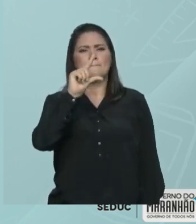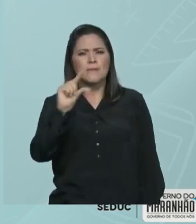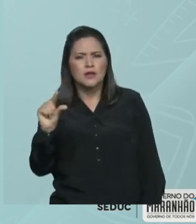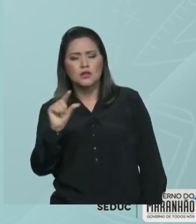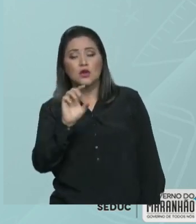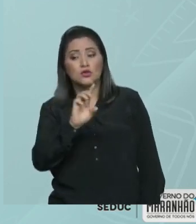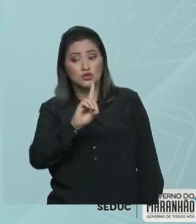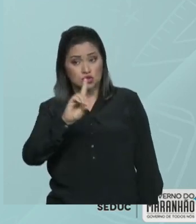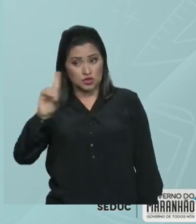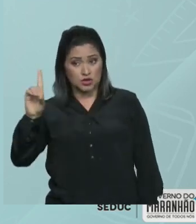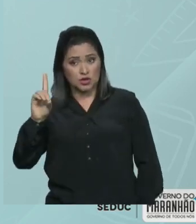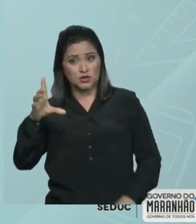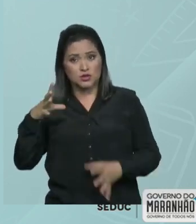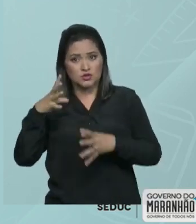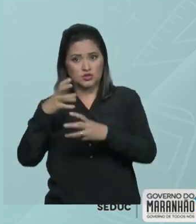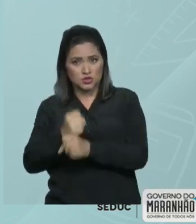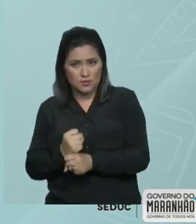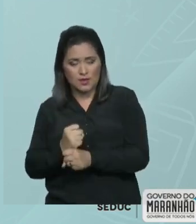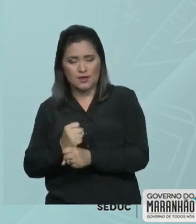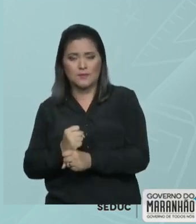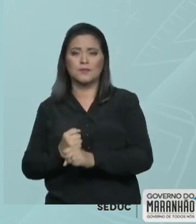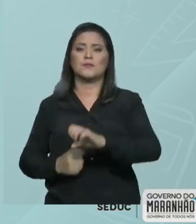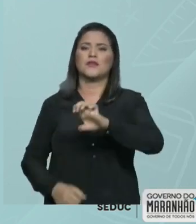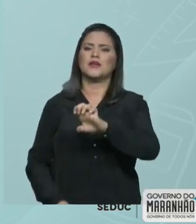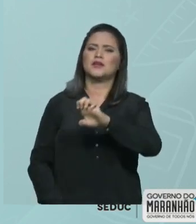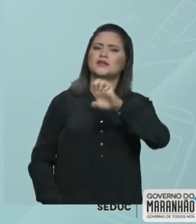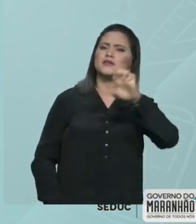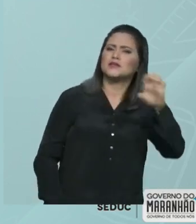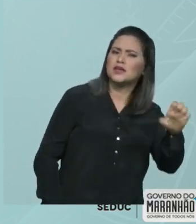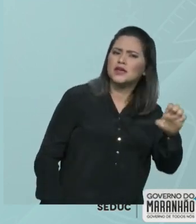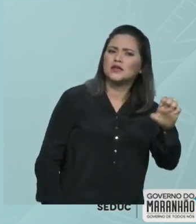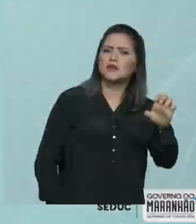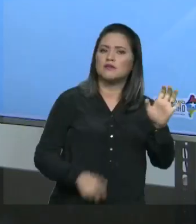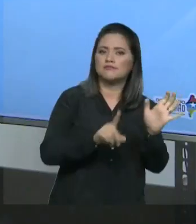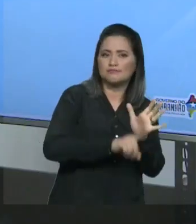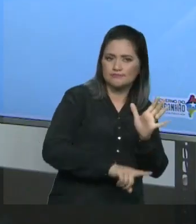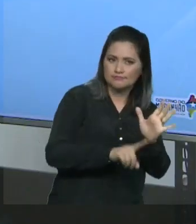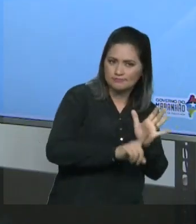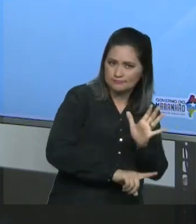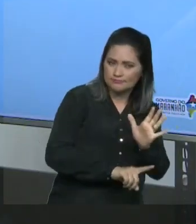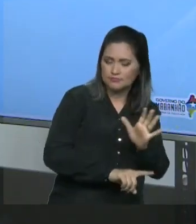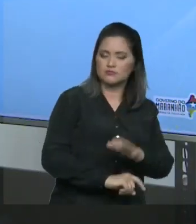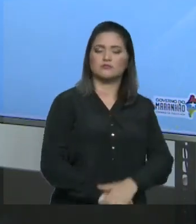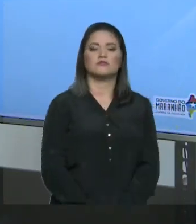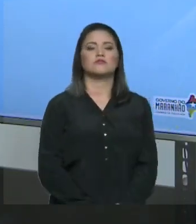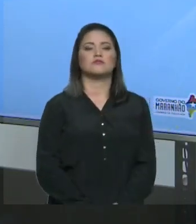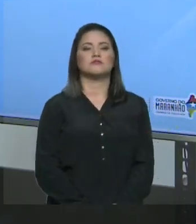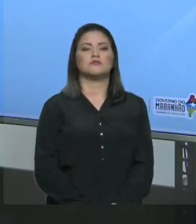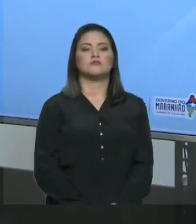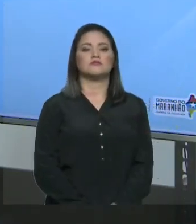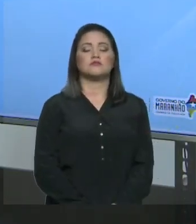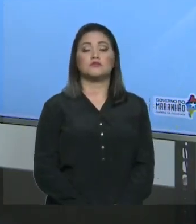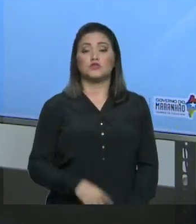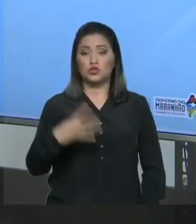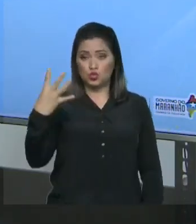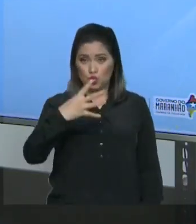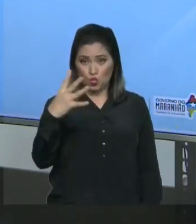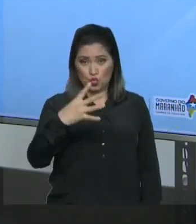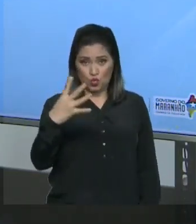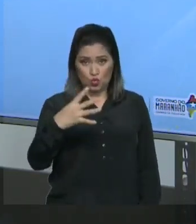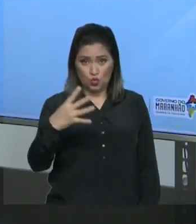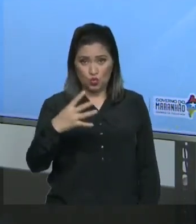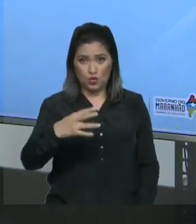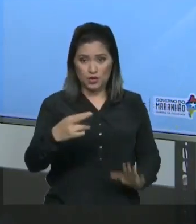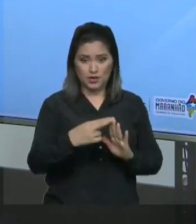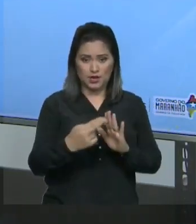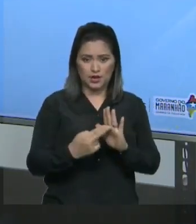menores à esquerda subtrai. Na quarta regra, tem o seguinte. Colocando-se um traço acima de um